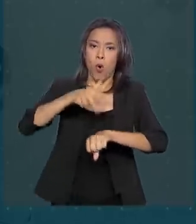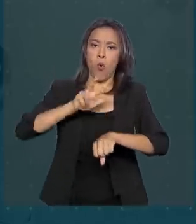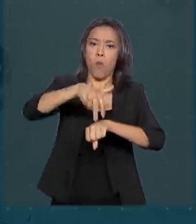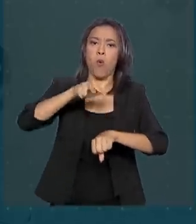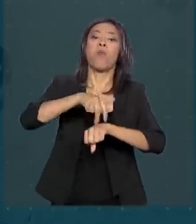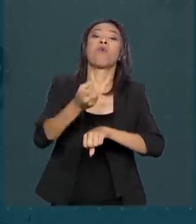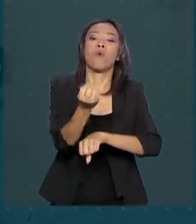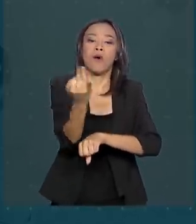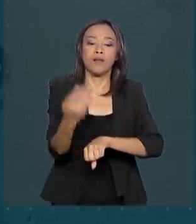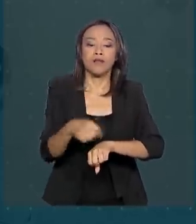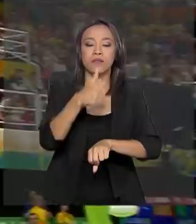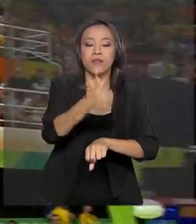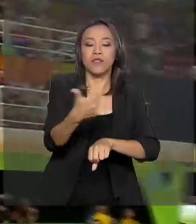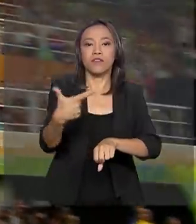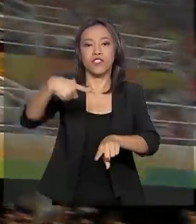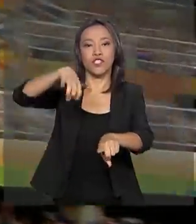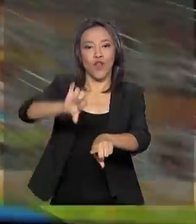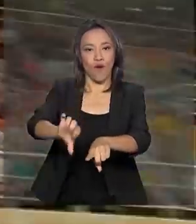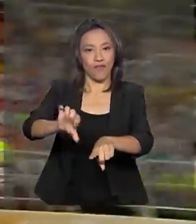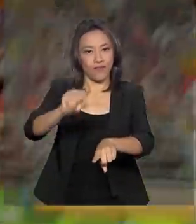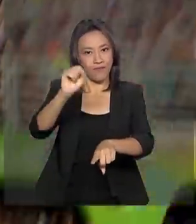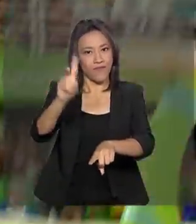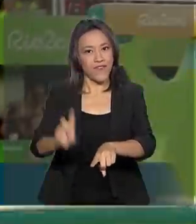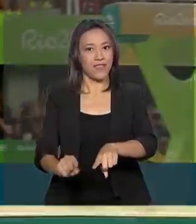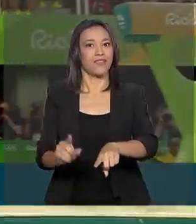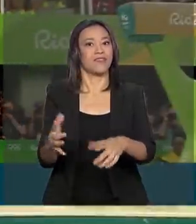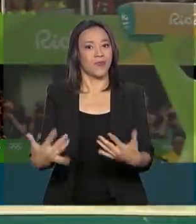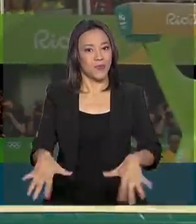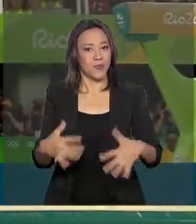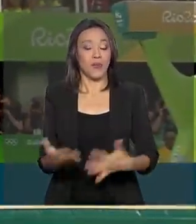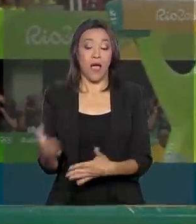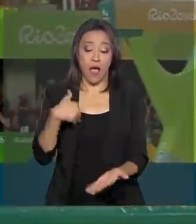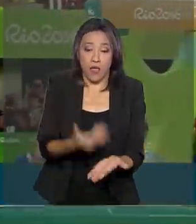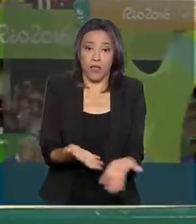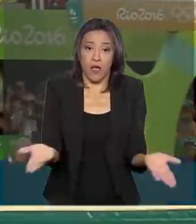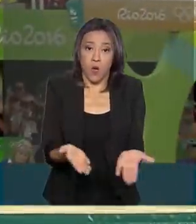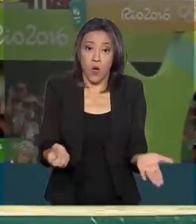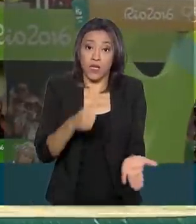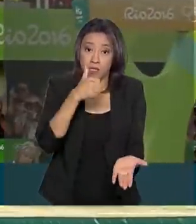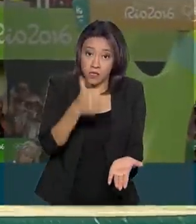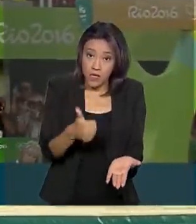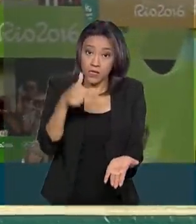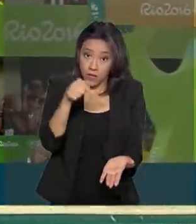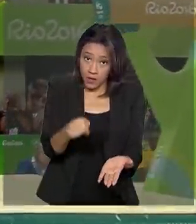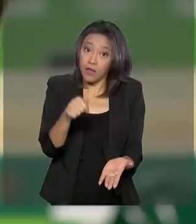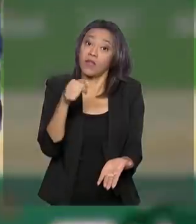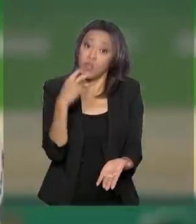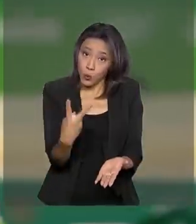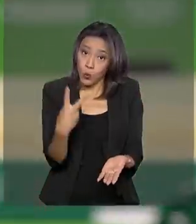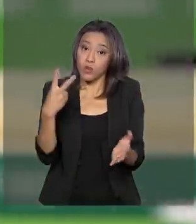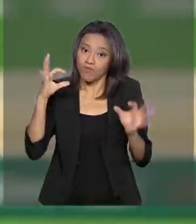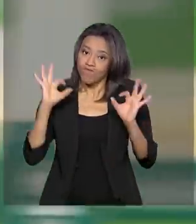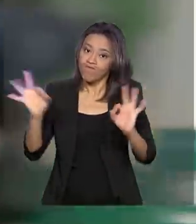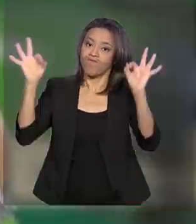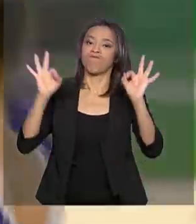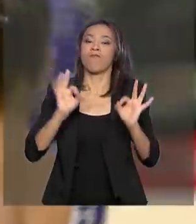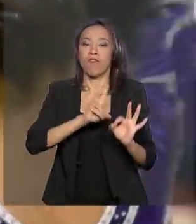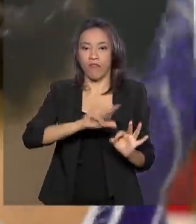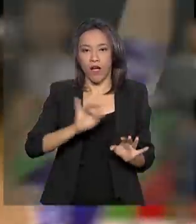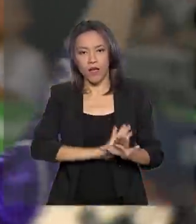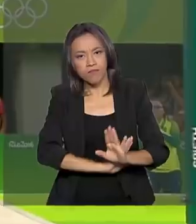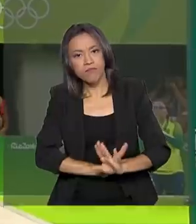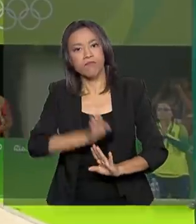129 vezes. Até agora, 172 vagas foram confirmadas para os Jogos Olímpicos de Tóquio.